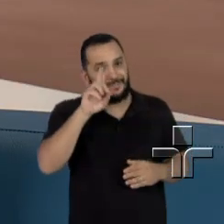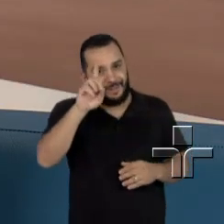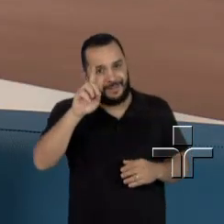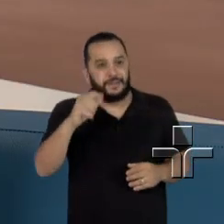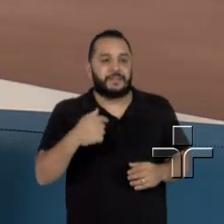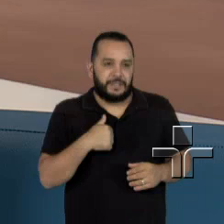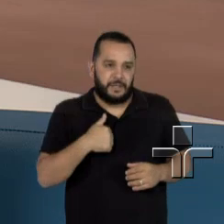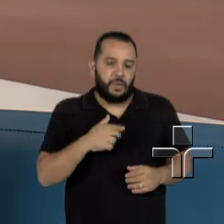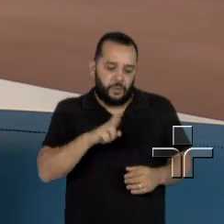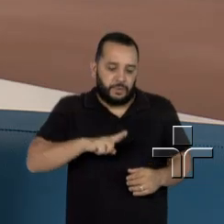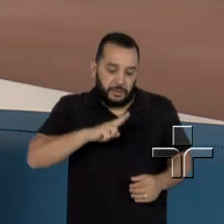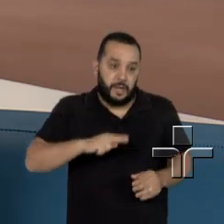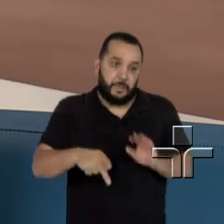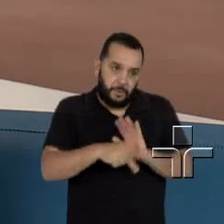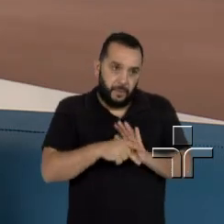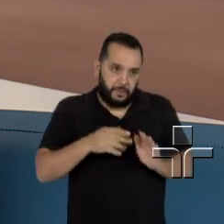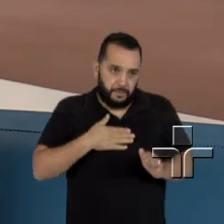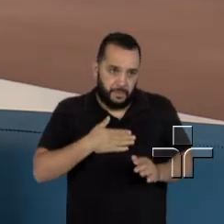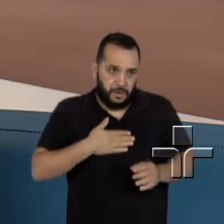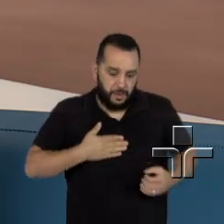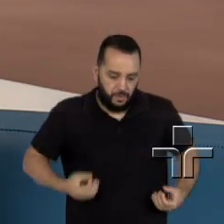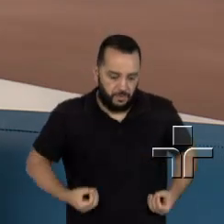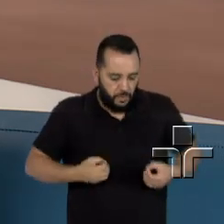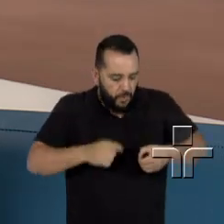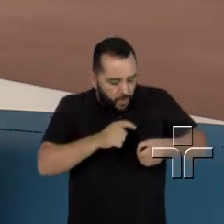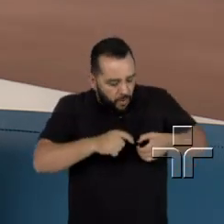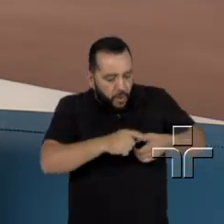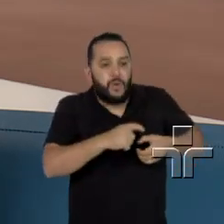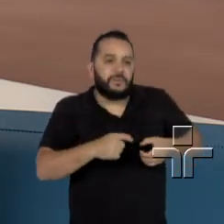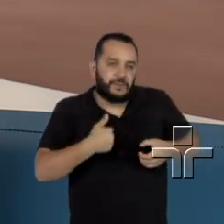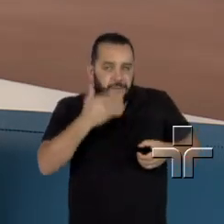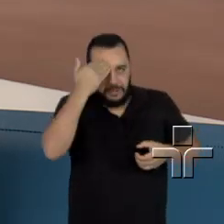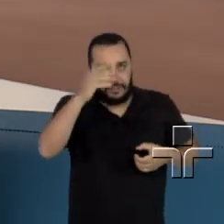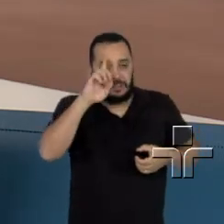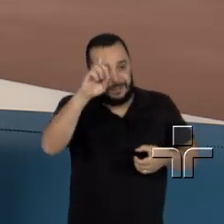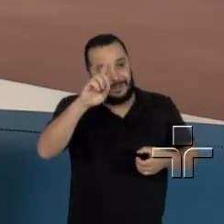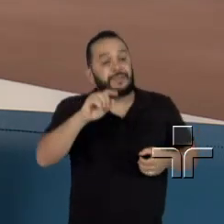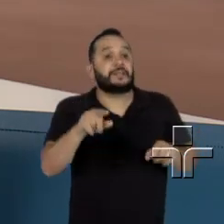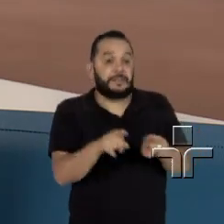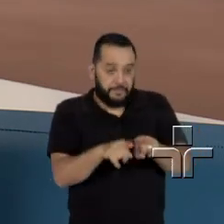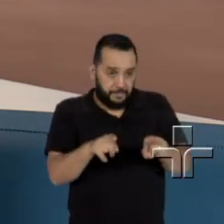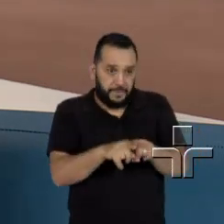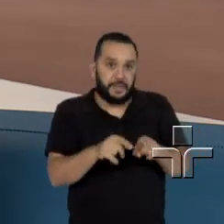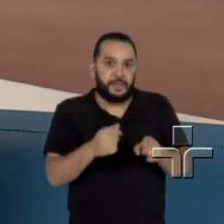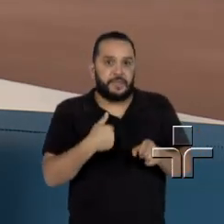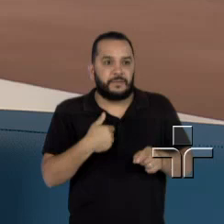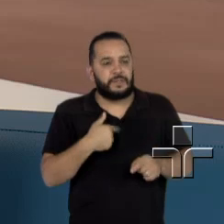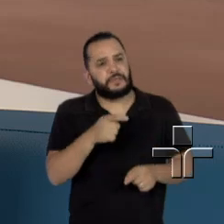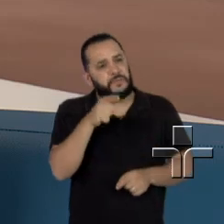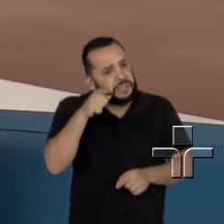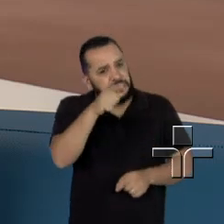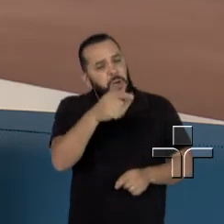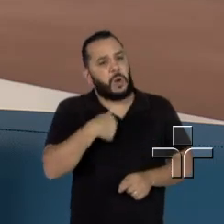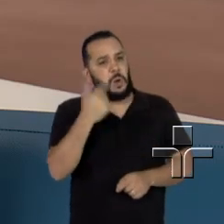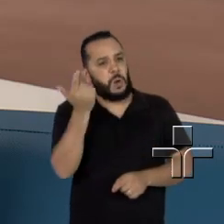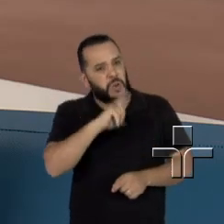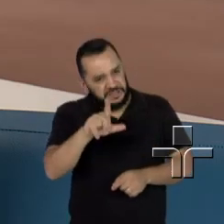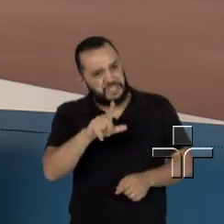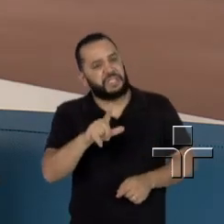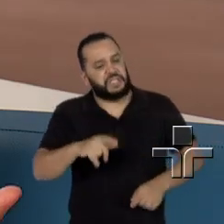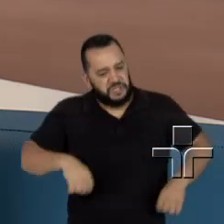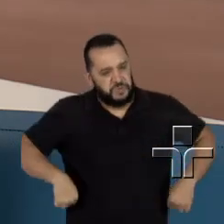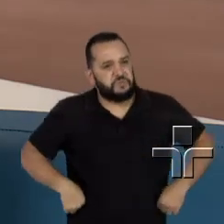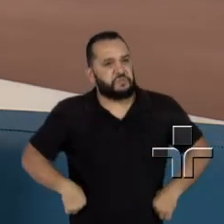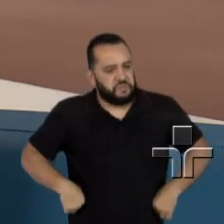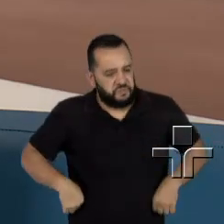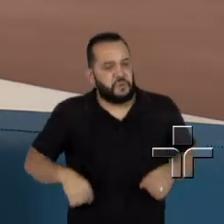próprios óvulos. Até o médico, quando fez meu primeiro exame, ainda jogou assim a pasta, falou, danada, você ainda está ovulando. Eu